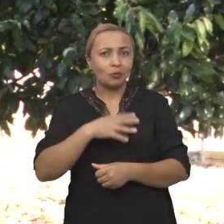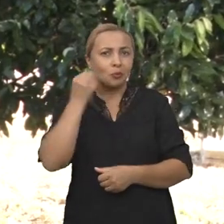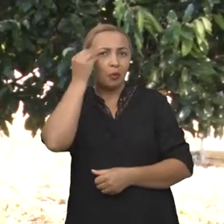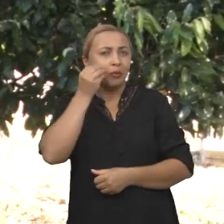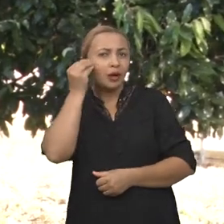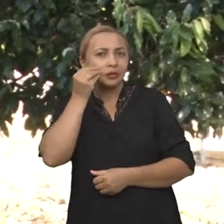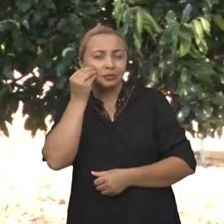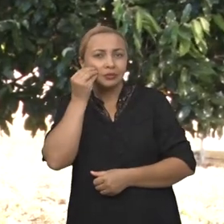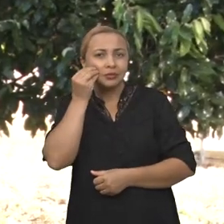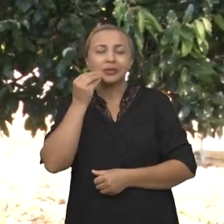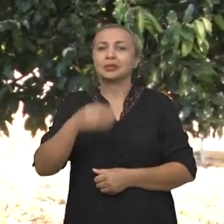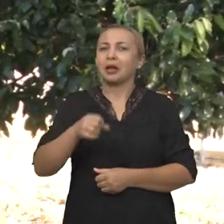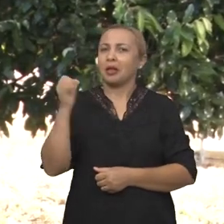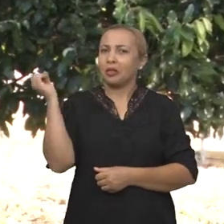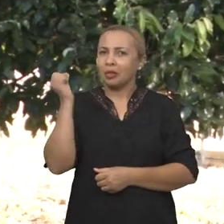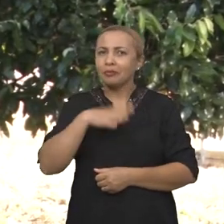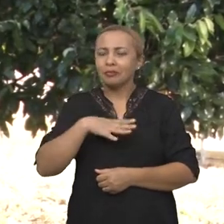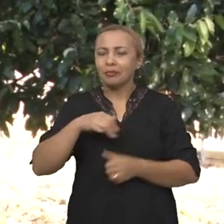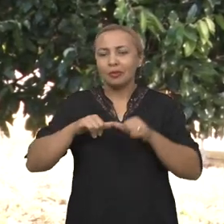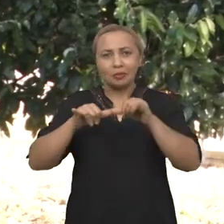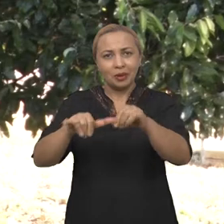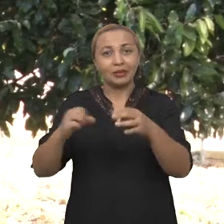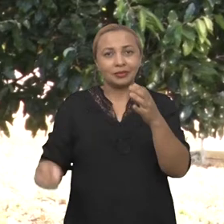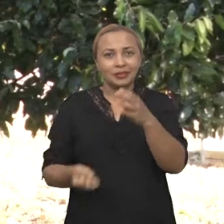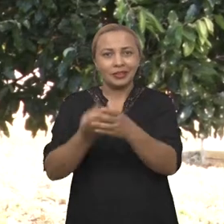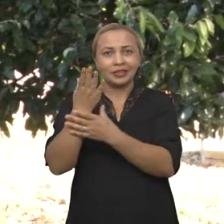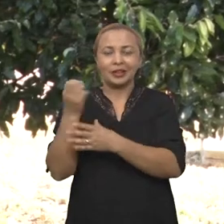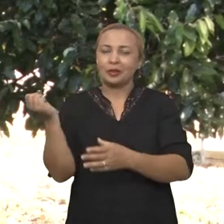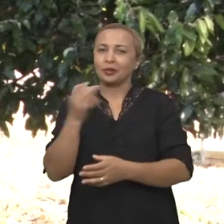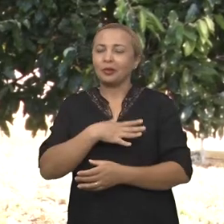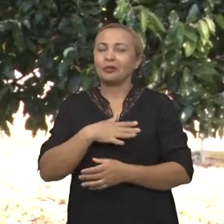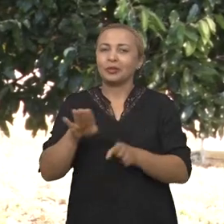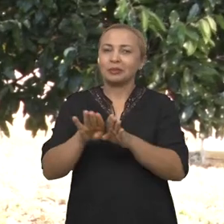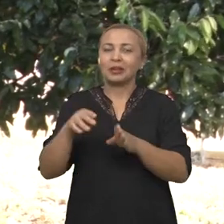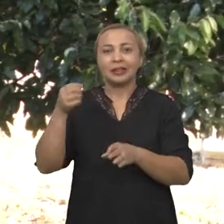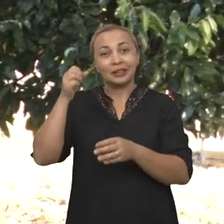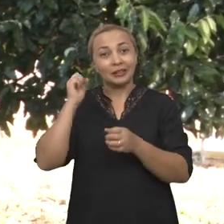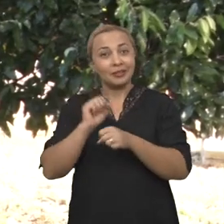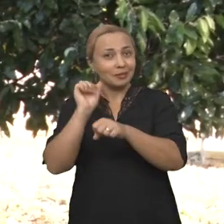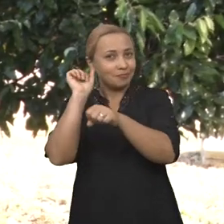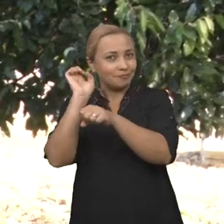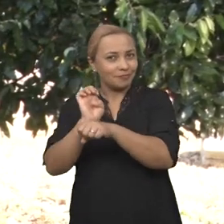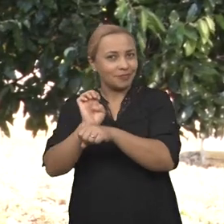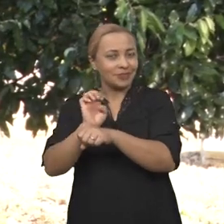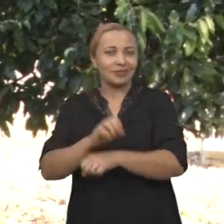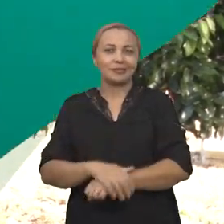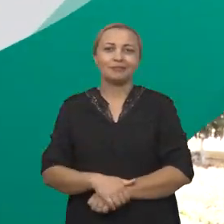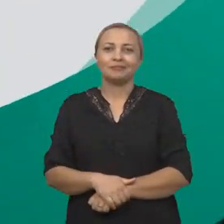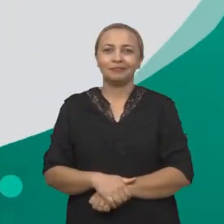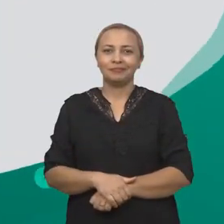experimento promete ser uma novidade no mercado, criar novas oportunidades e perspectivas.